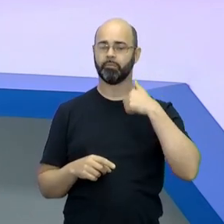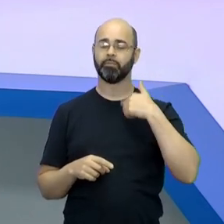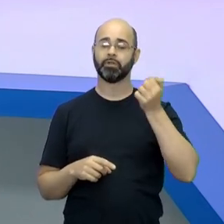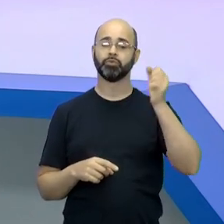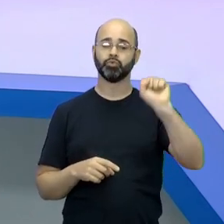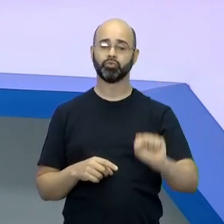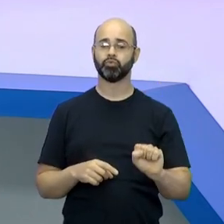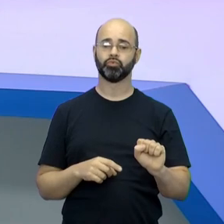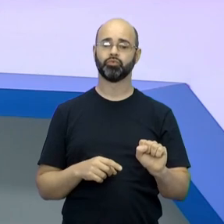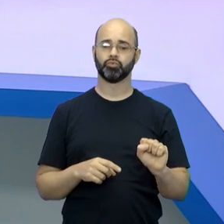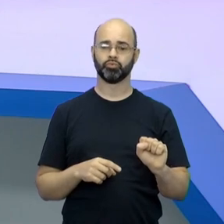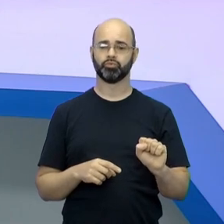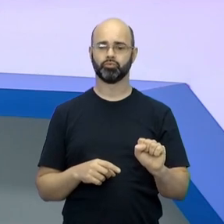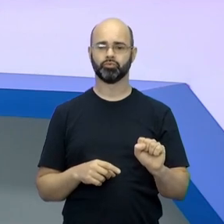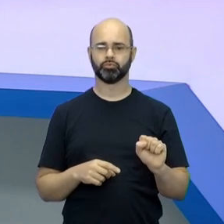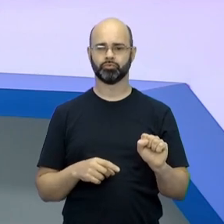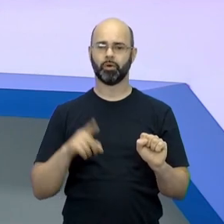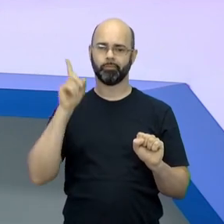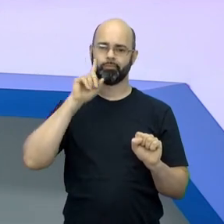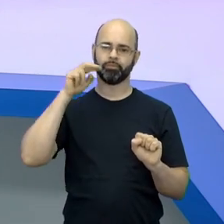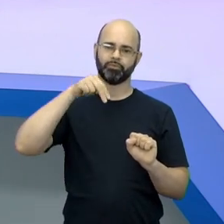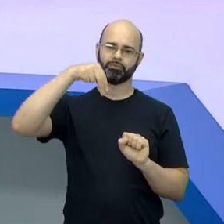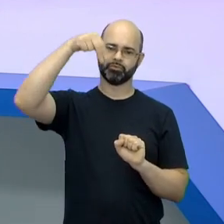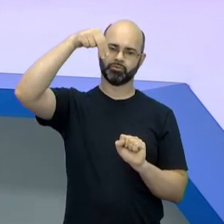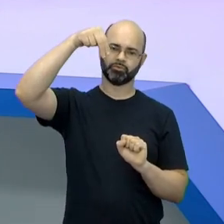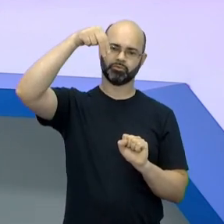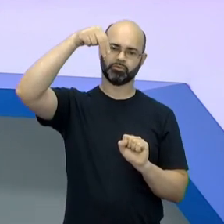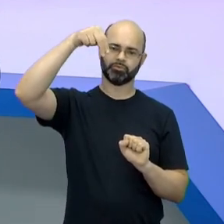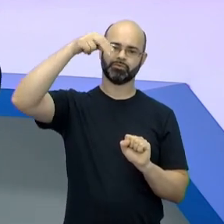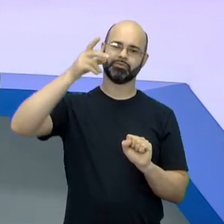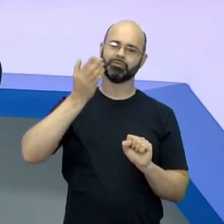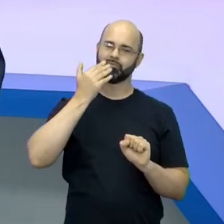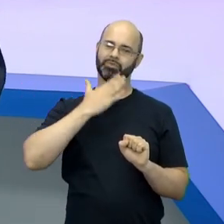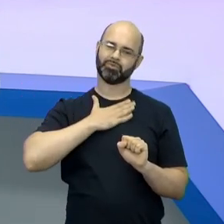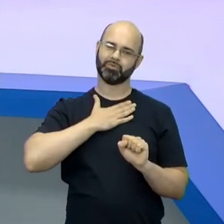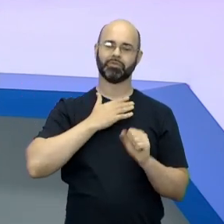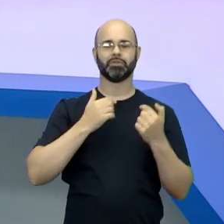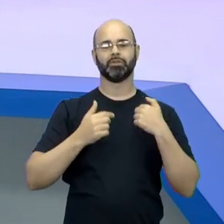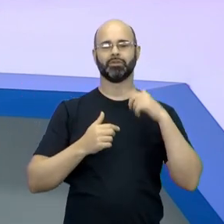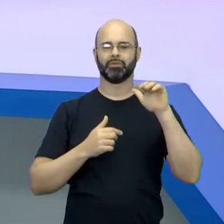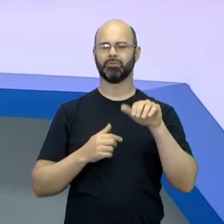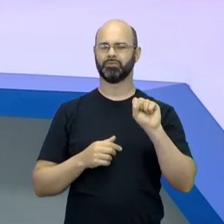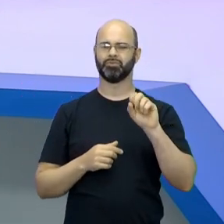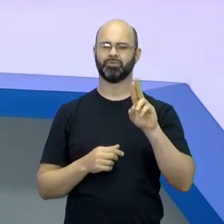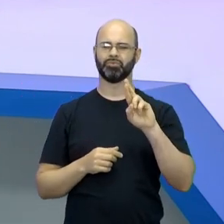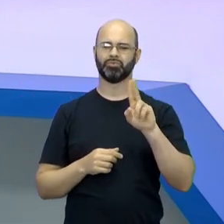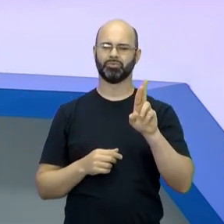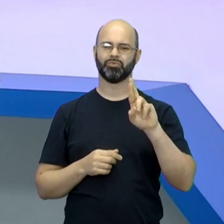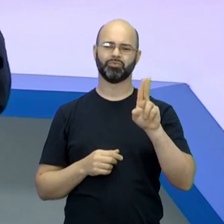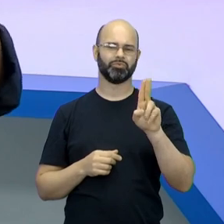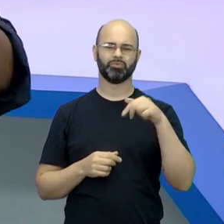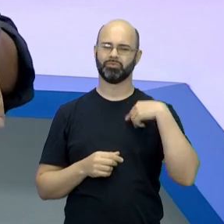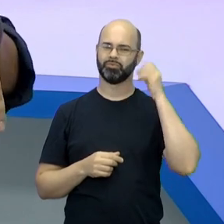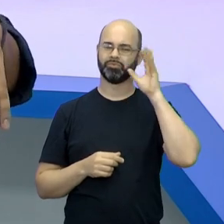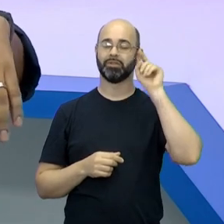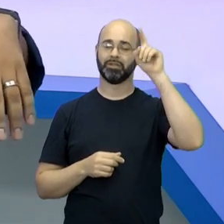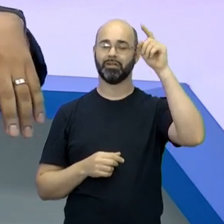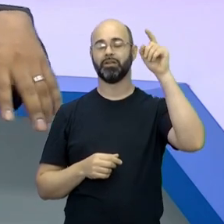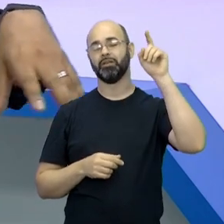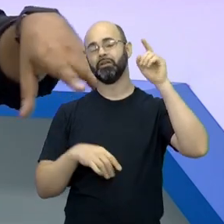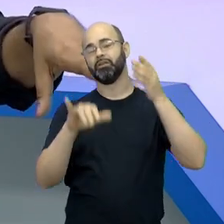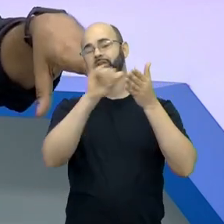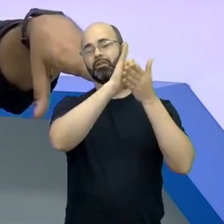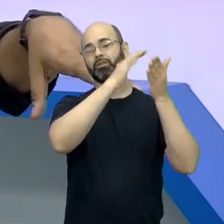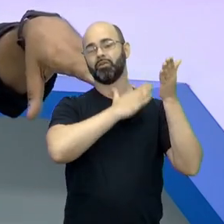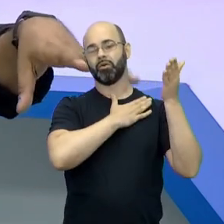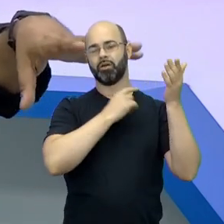sul. O americano do norte gosta, aí ele fala o nome da comida, aí ele fala, e eu gosto de sururu. Ele gosta de Nova York e eu gosto de